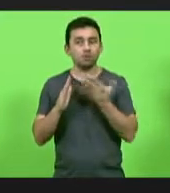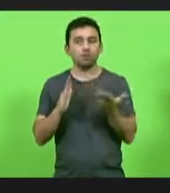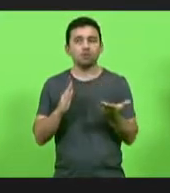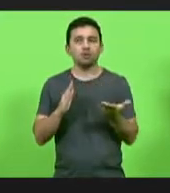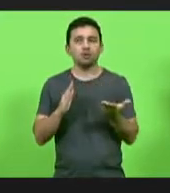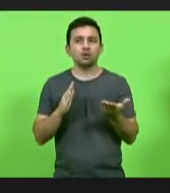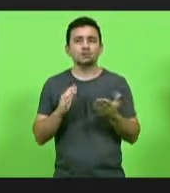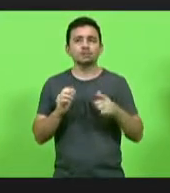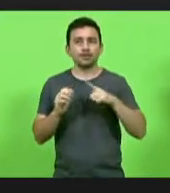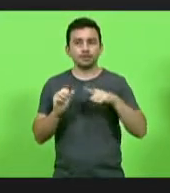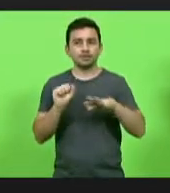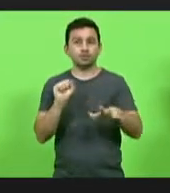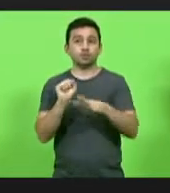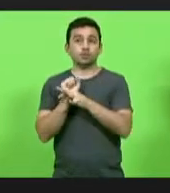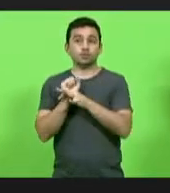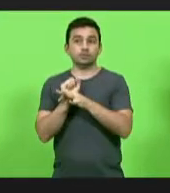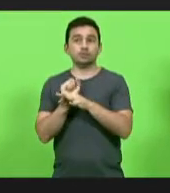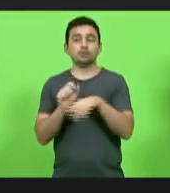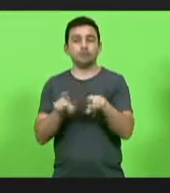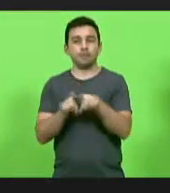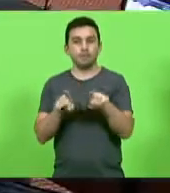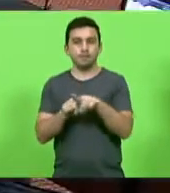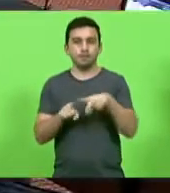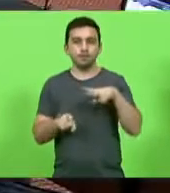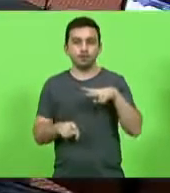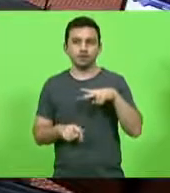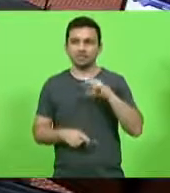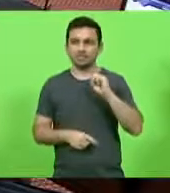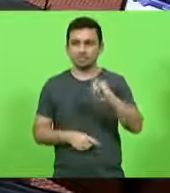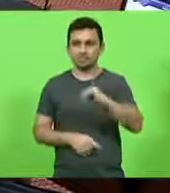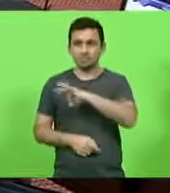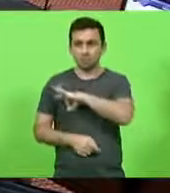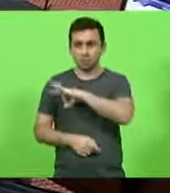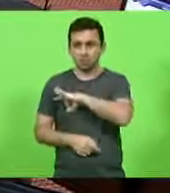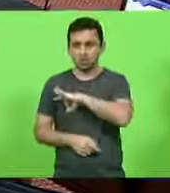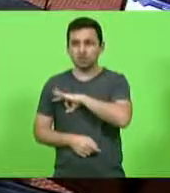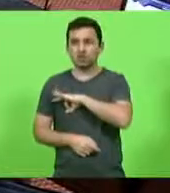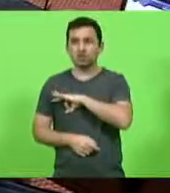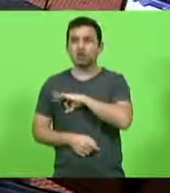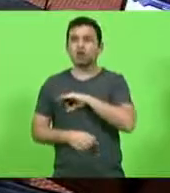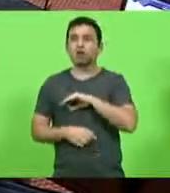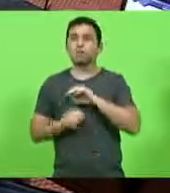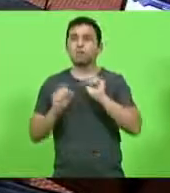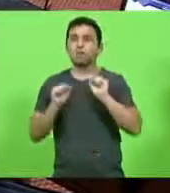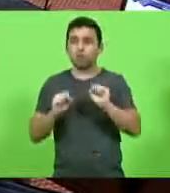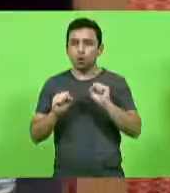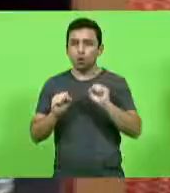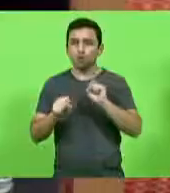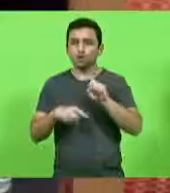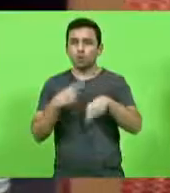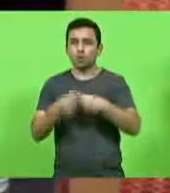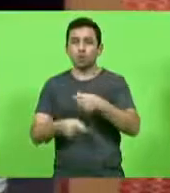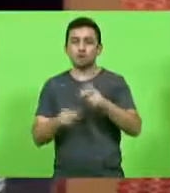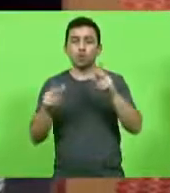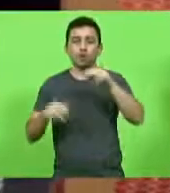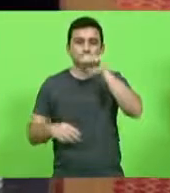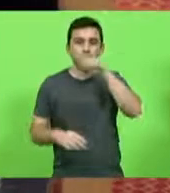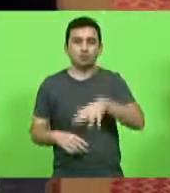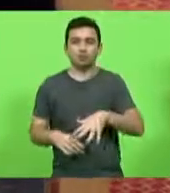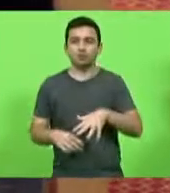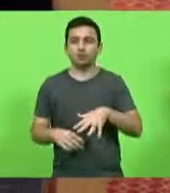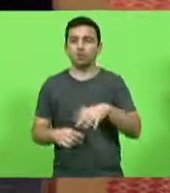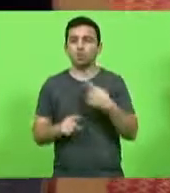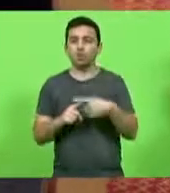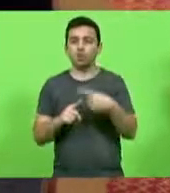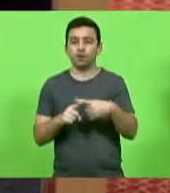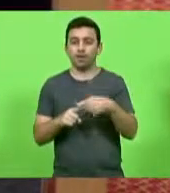segurança que é particular, porque se fosse a polícia militar, era capaz de estar respondendo a abuso de autoridade, por